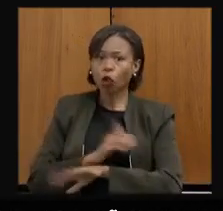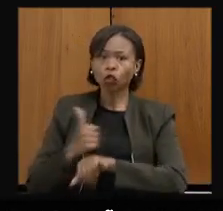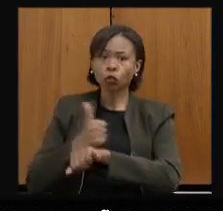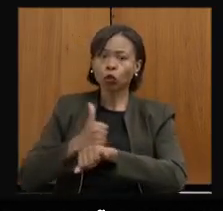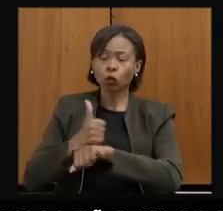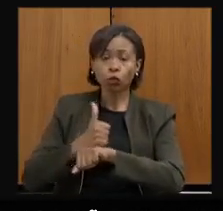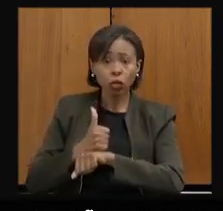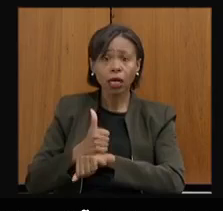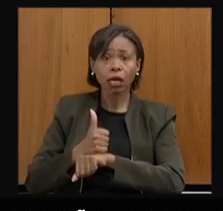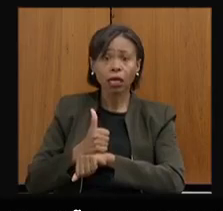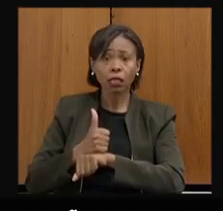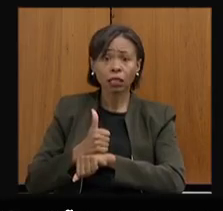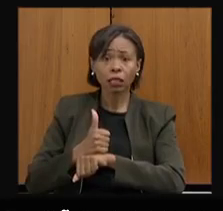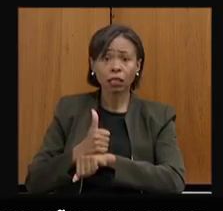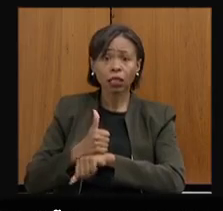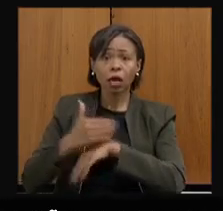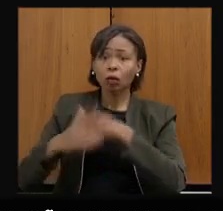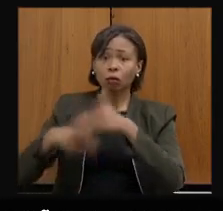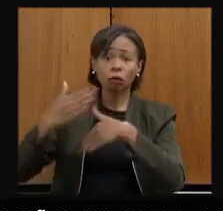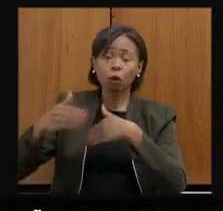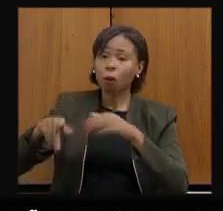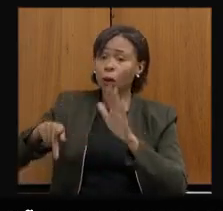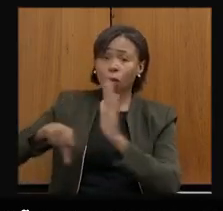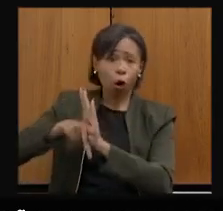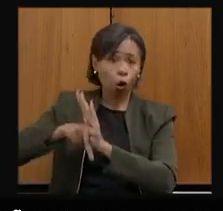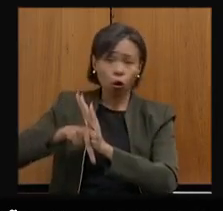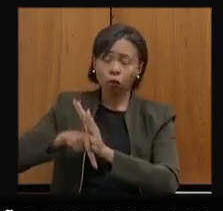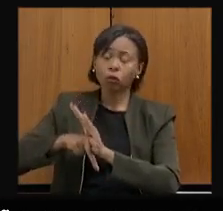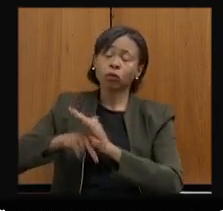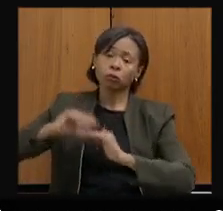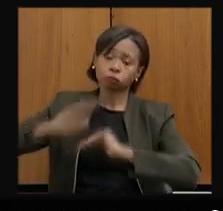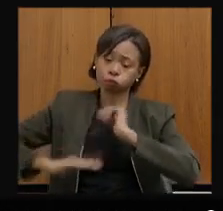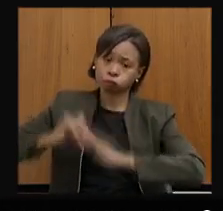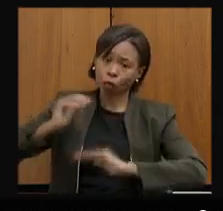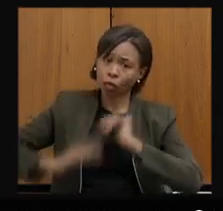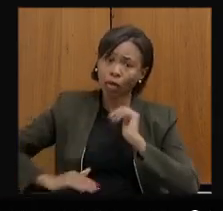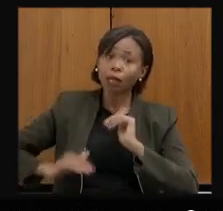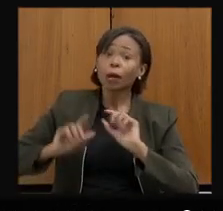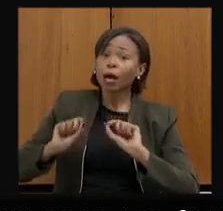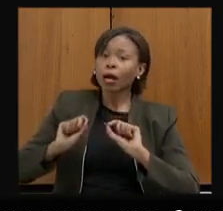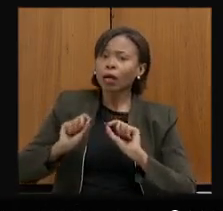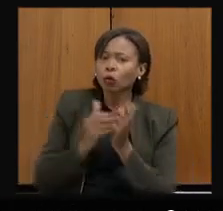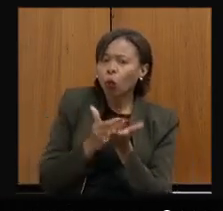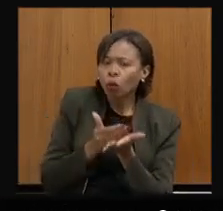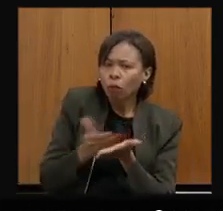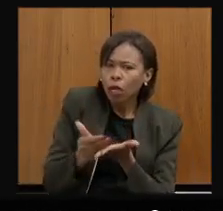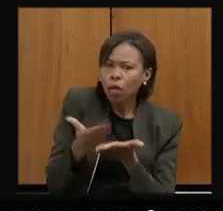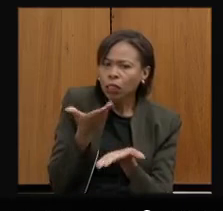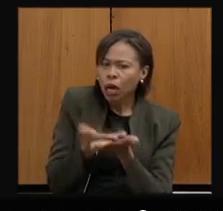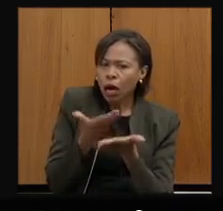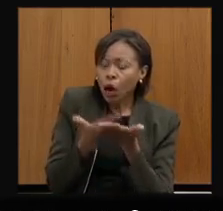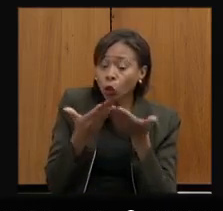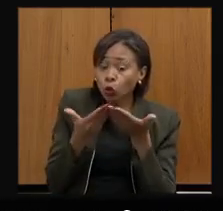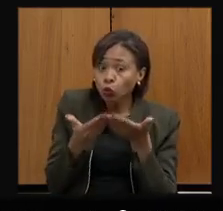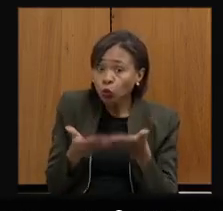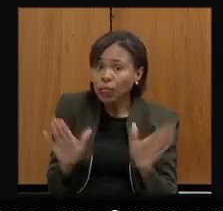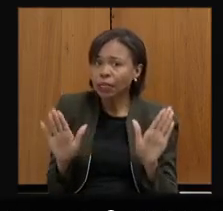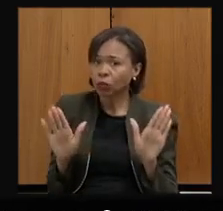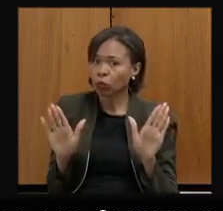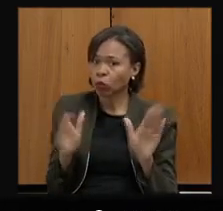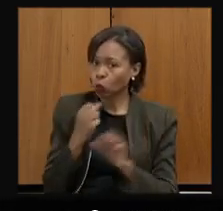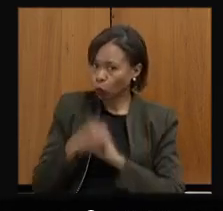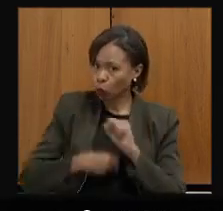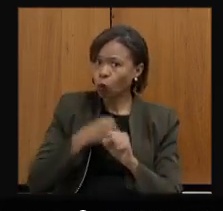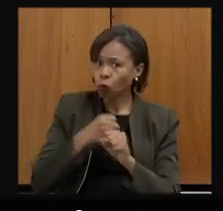ter esses profissionais de carreira dentro do Estado para que possa, no início das aulas, no início do ano letivo, eles atuarem dentro